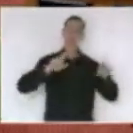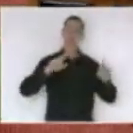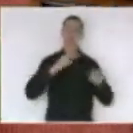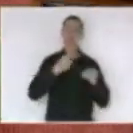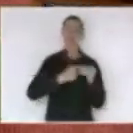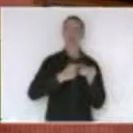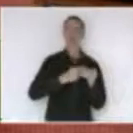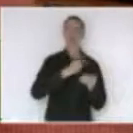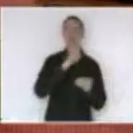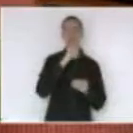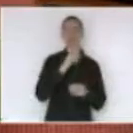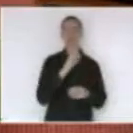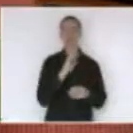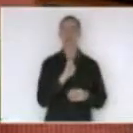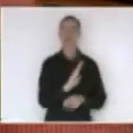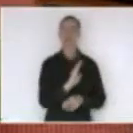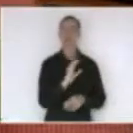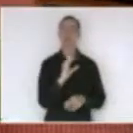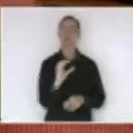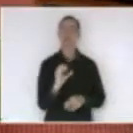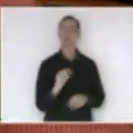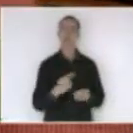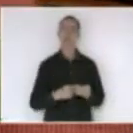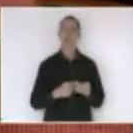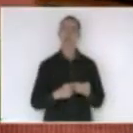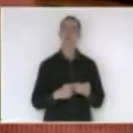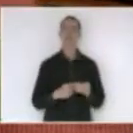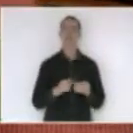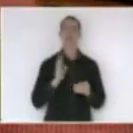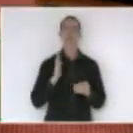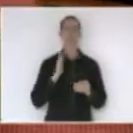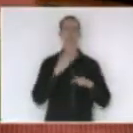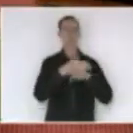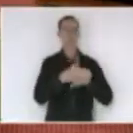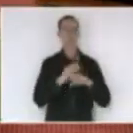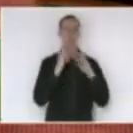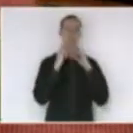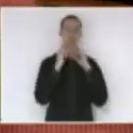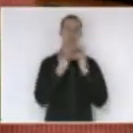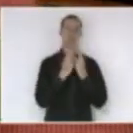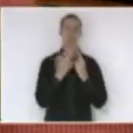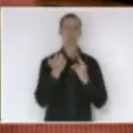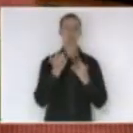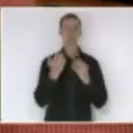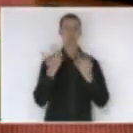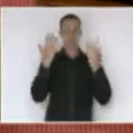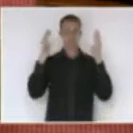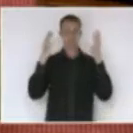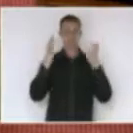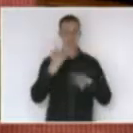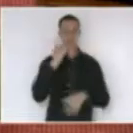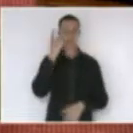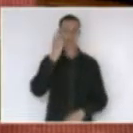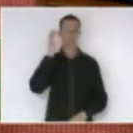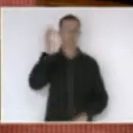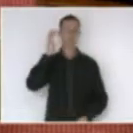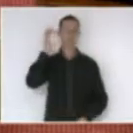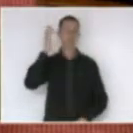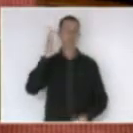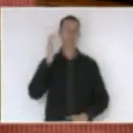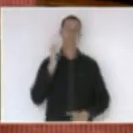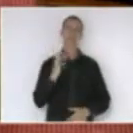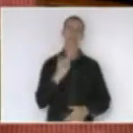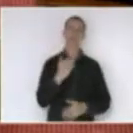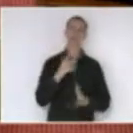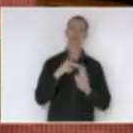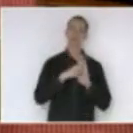Balneário Camboriú, participamos inclusive de algumas reuniões também, quero parabenizar a deputada Ana Paula. Esse é um projeto realmente importante, é